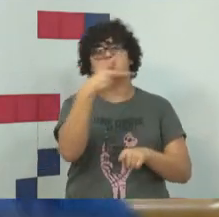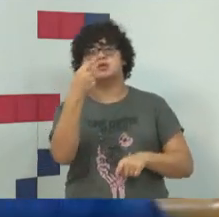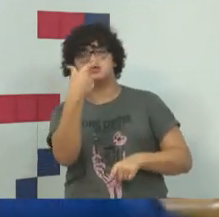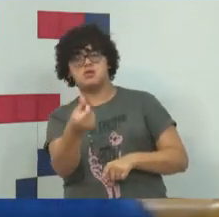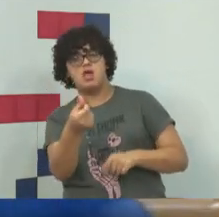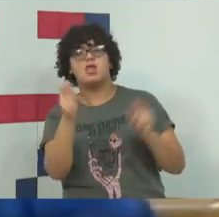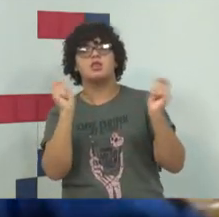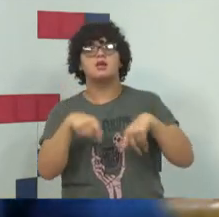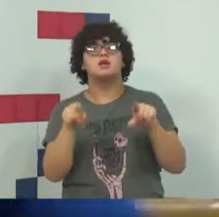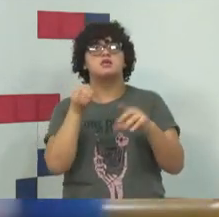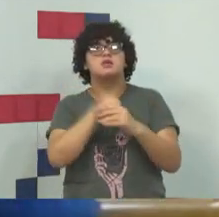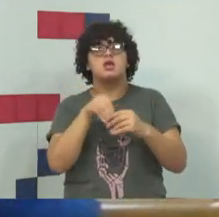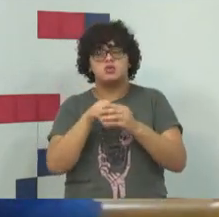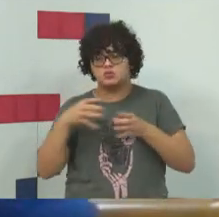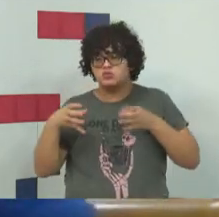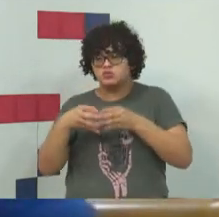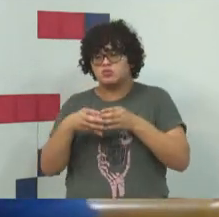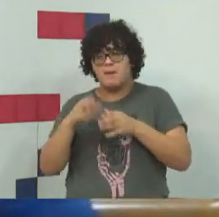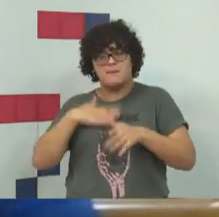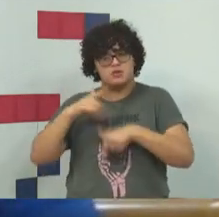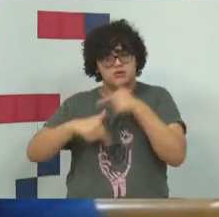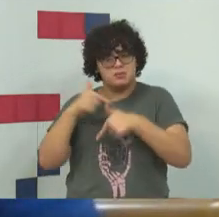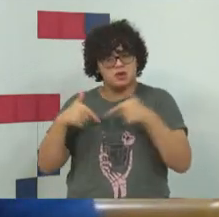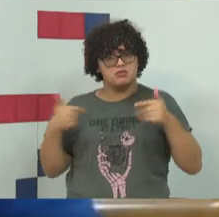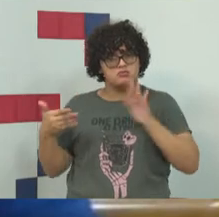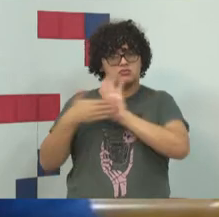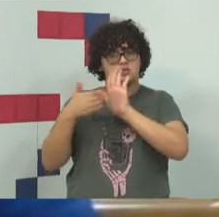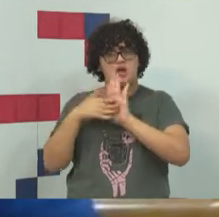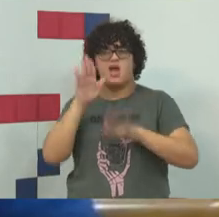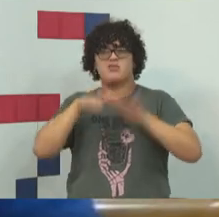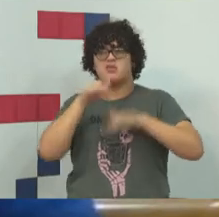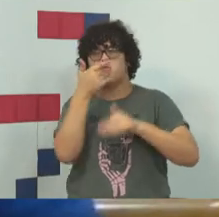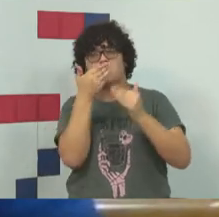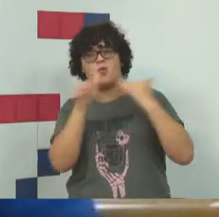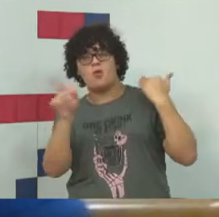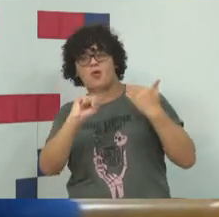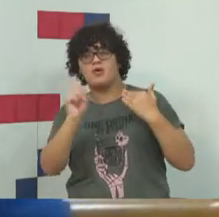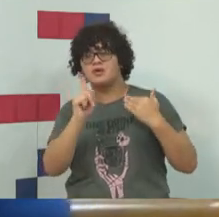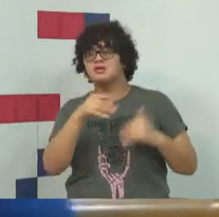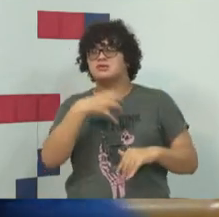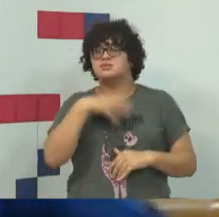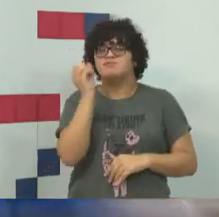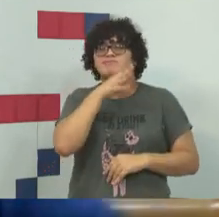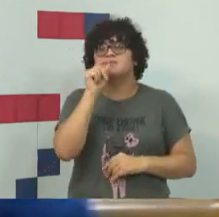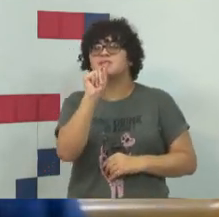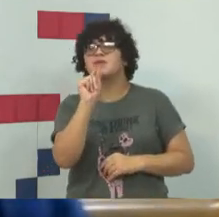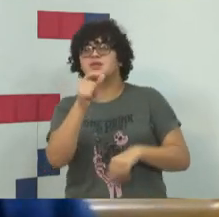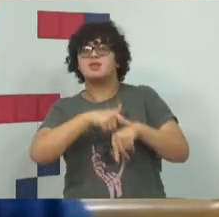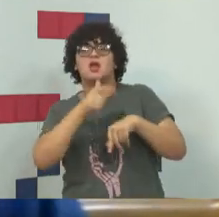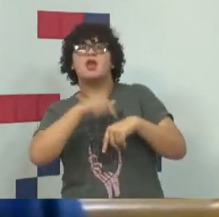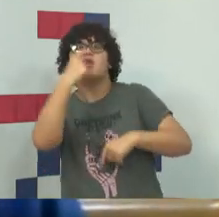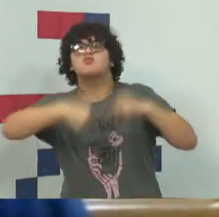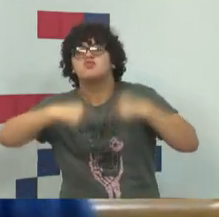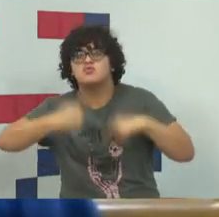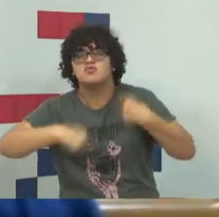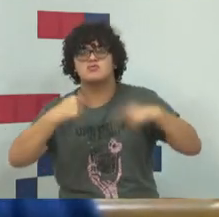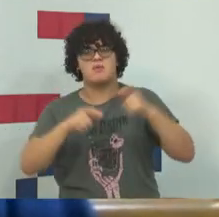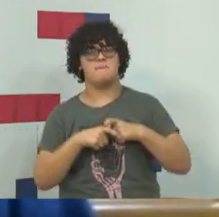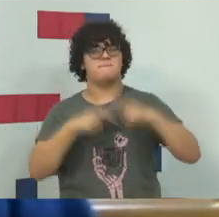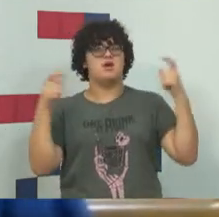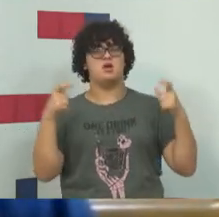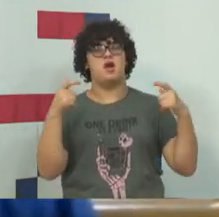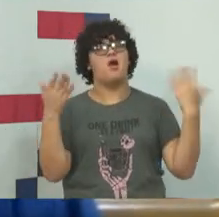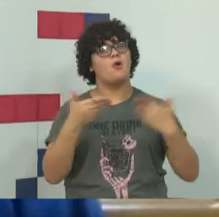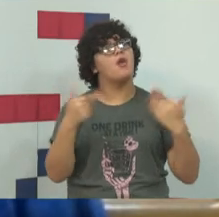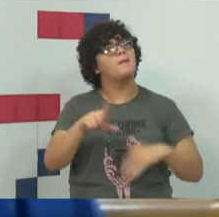da minha equipe, muita gente não concorda, acha que eu já fui muito penalizado por isso, isso uma discussão bastante grande, eu